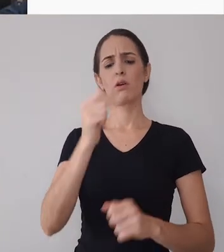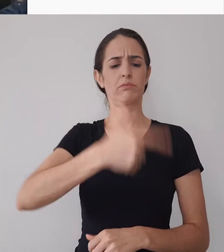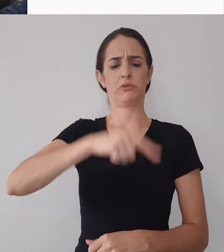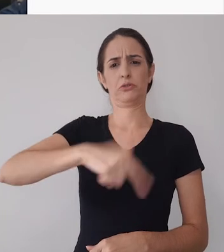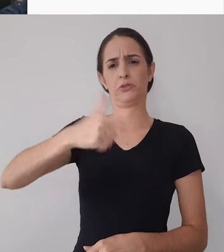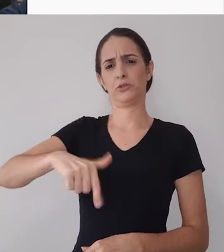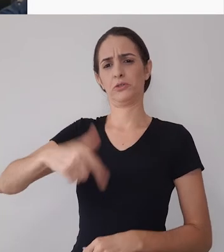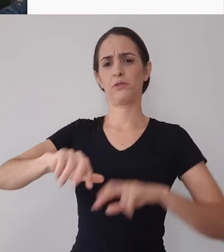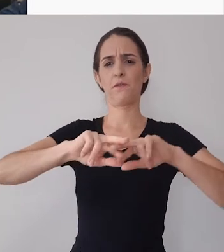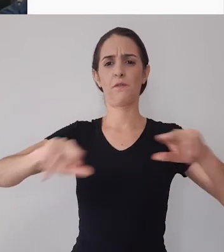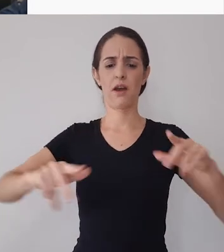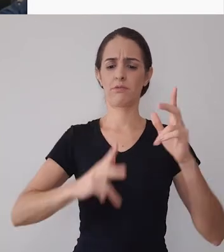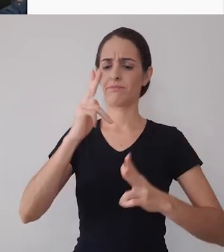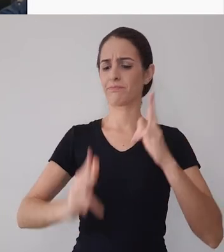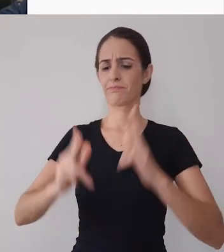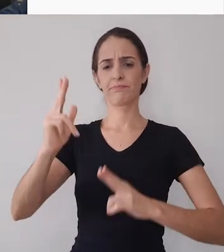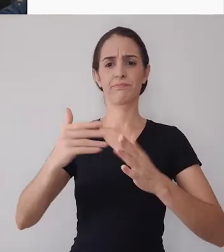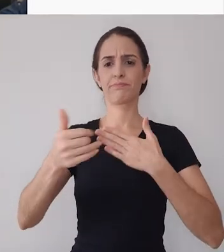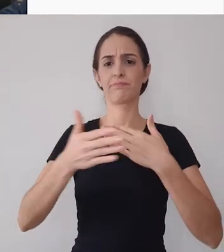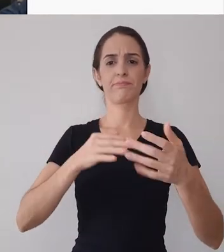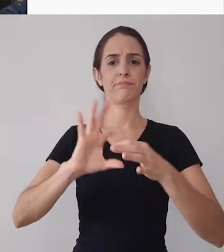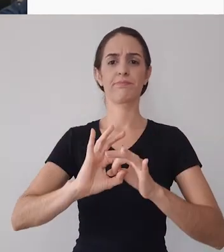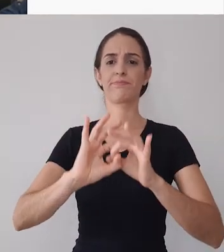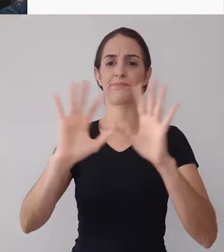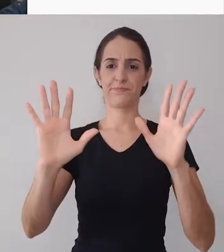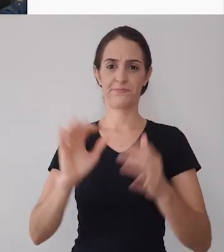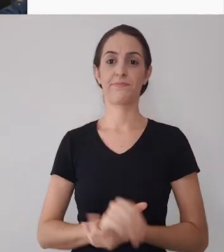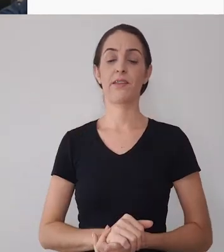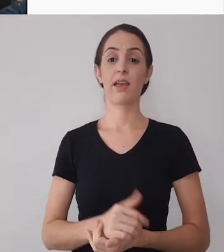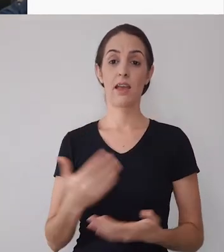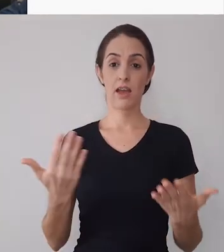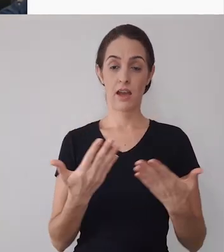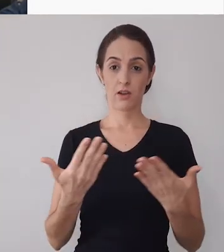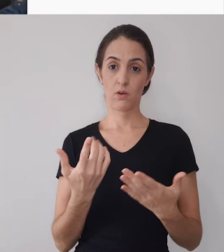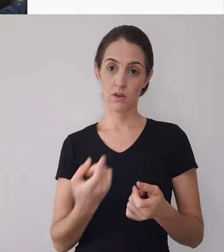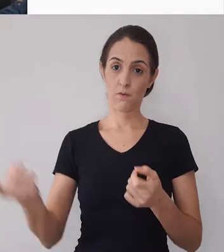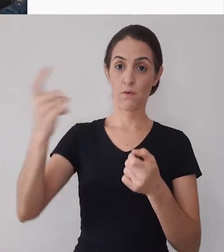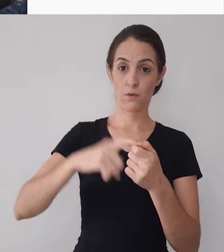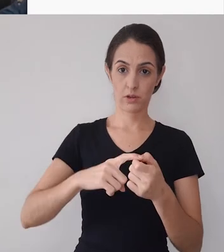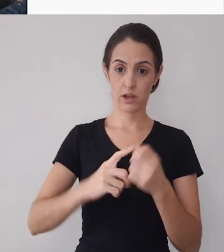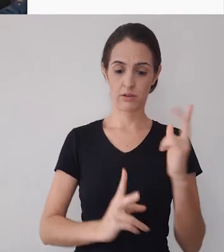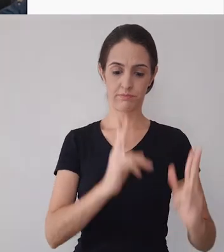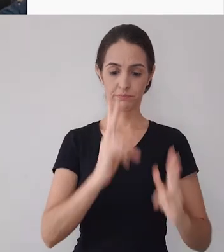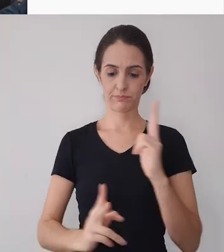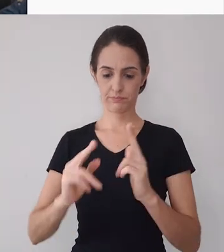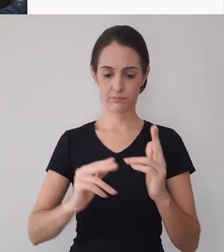pode editar quantas vezes quiser o que quiser tá certo eu vou desfazer esses cortes que eu fiz